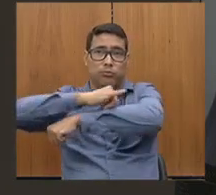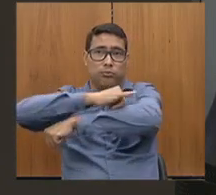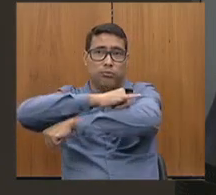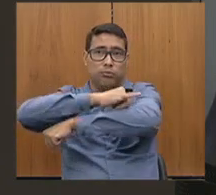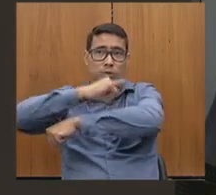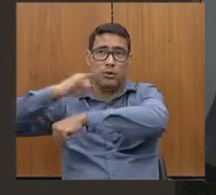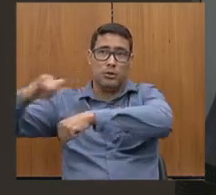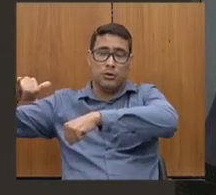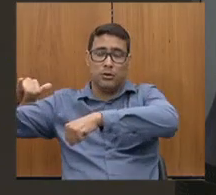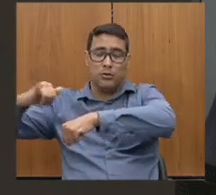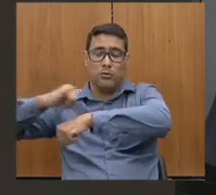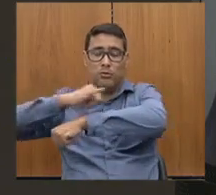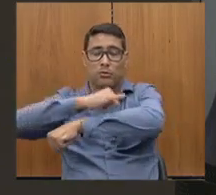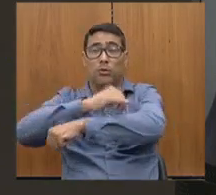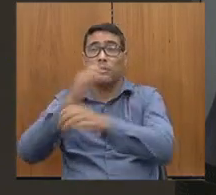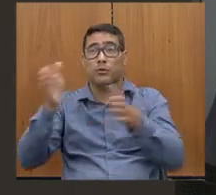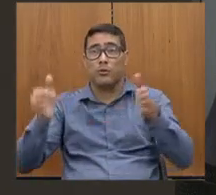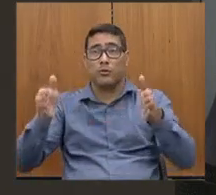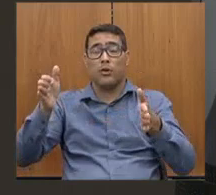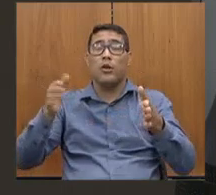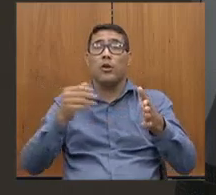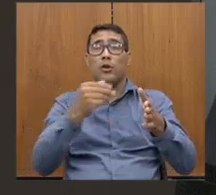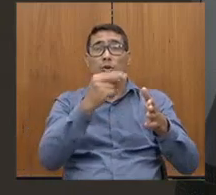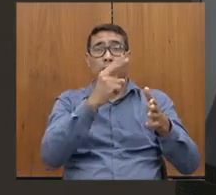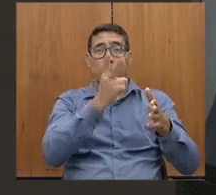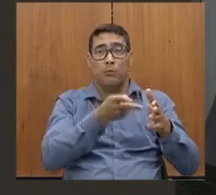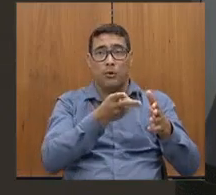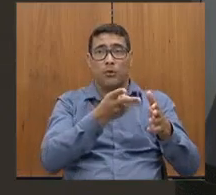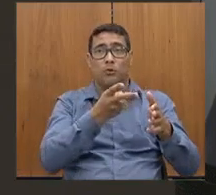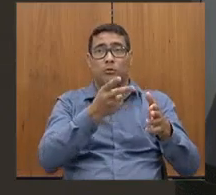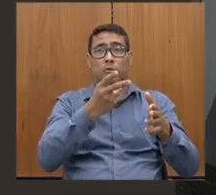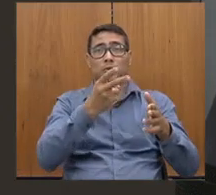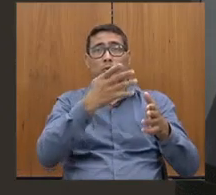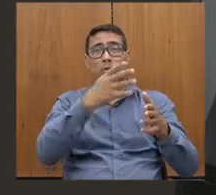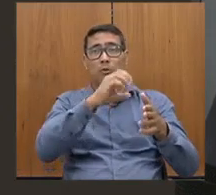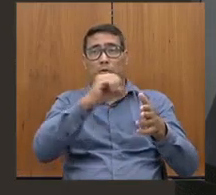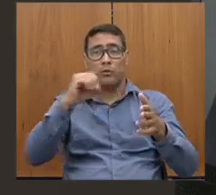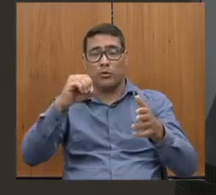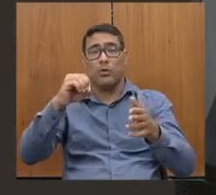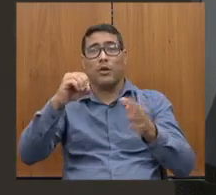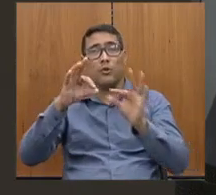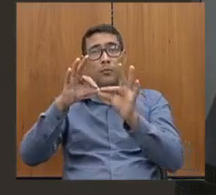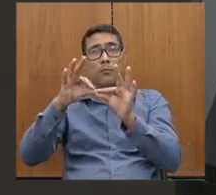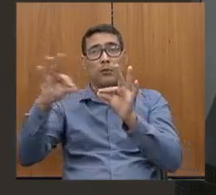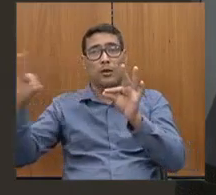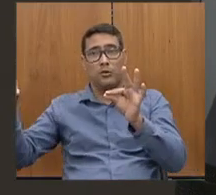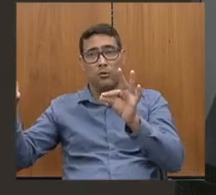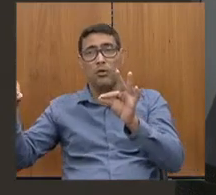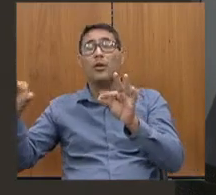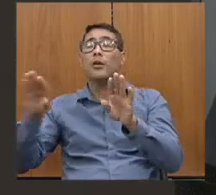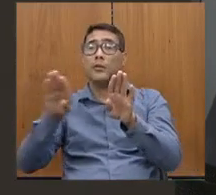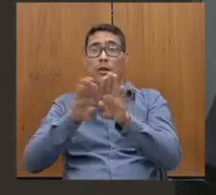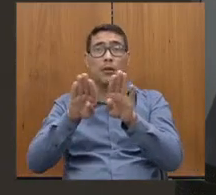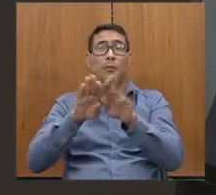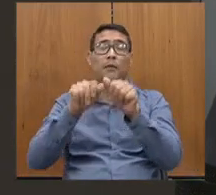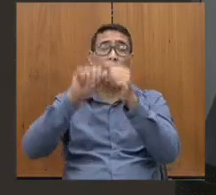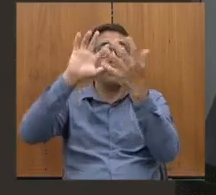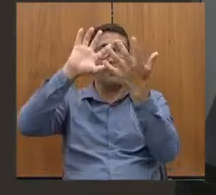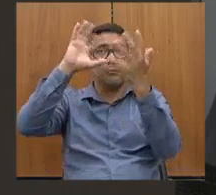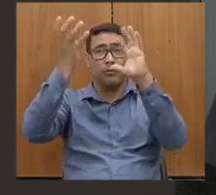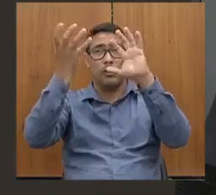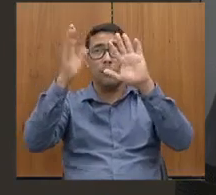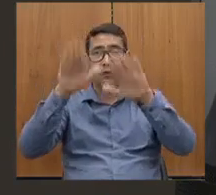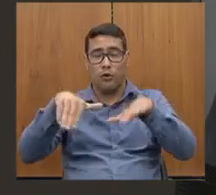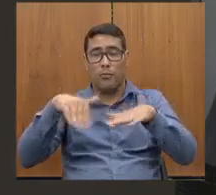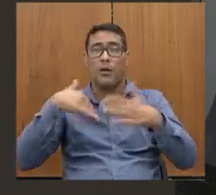E isso foi feito. Foi feita também uma reforma do aeroporto, e o qual está operando